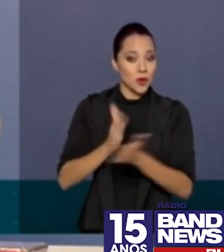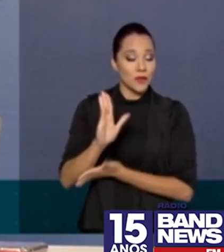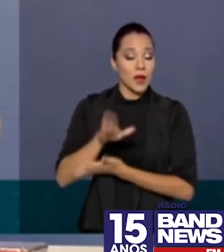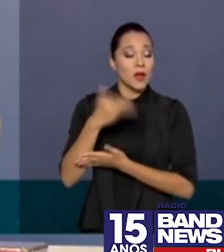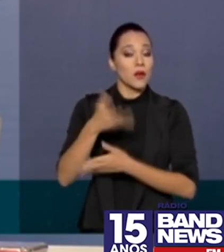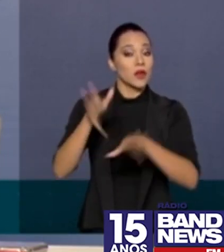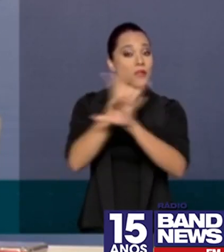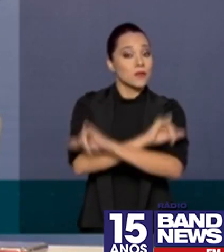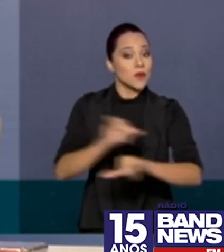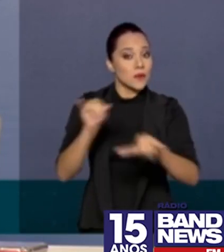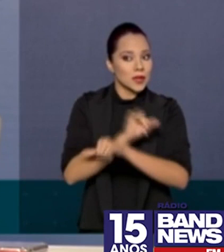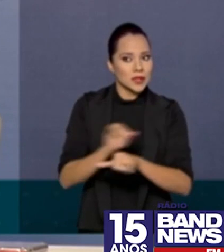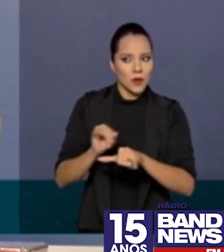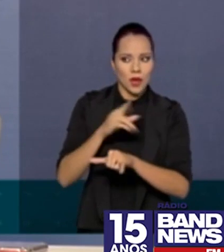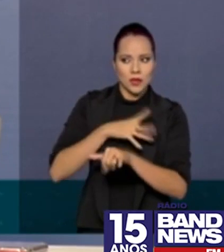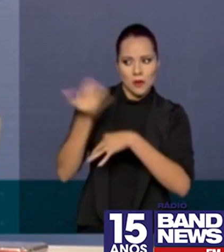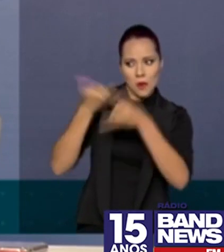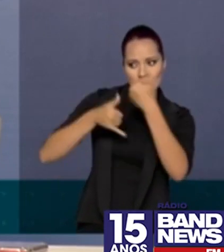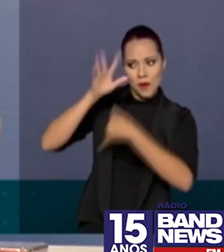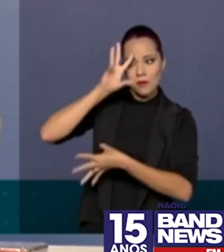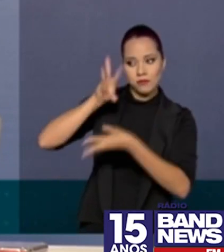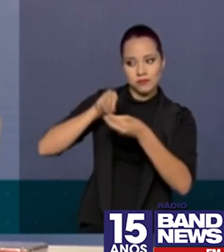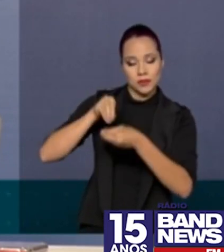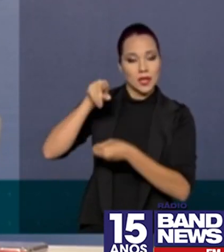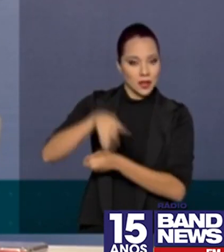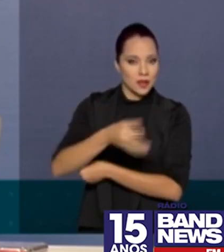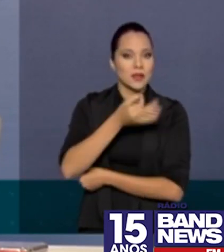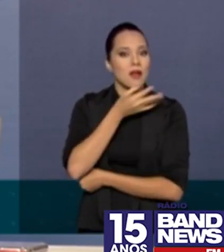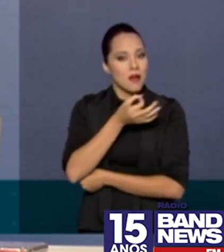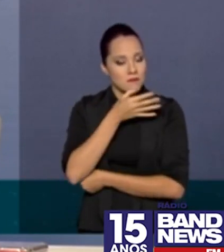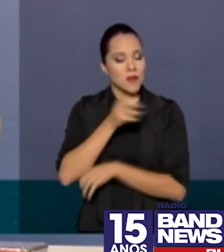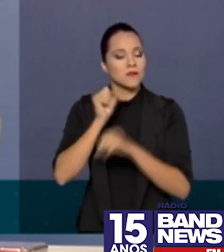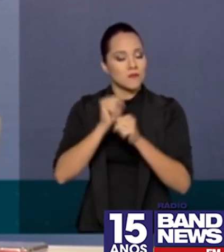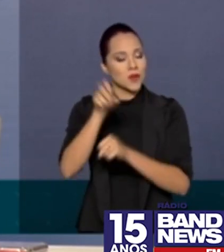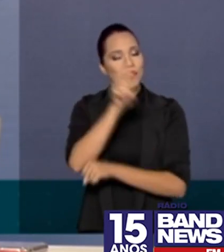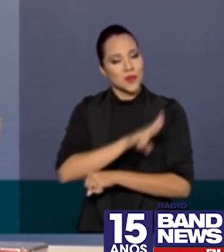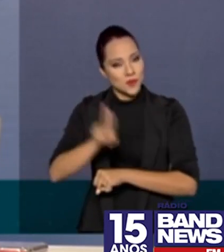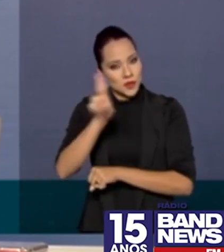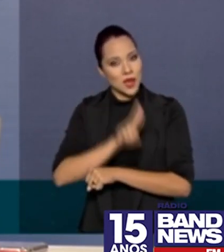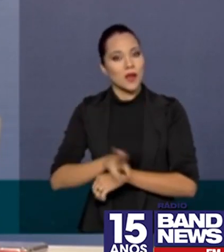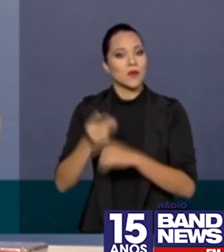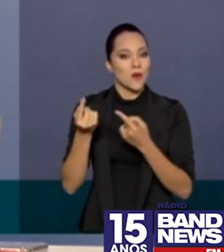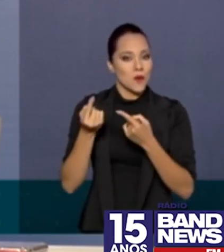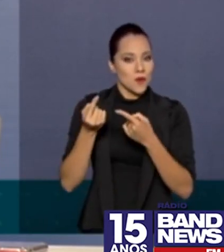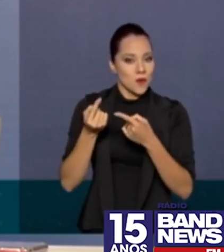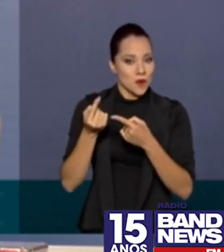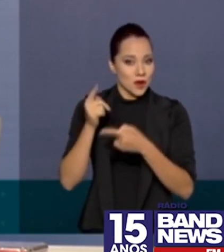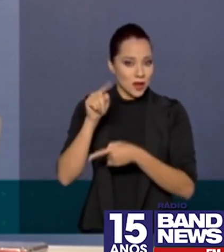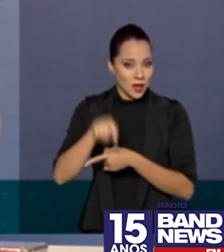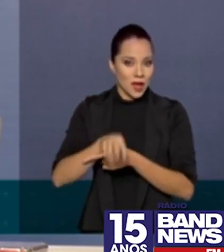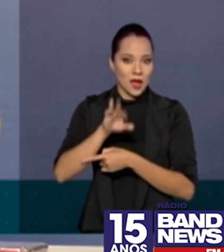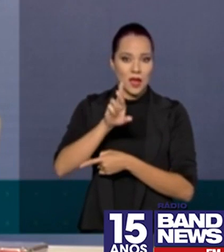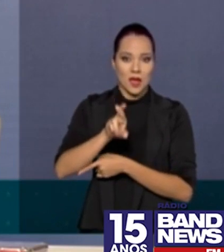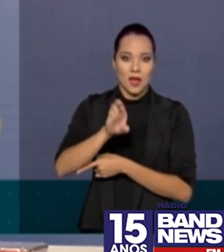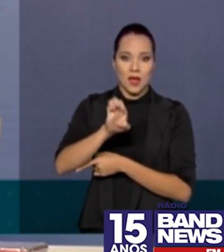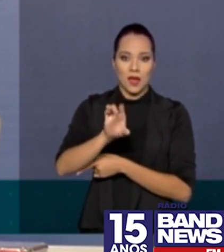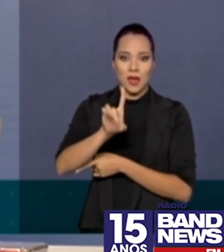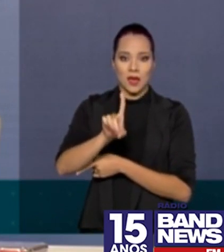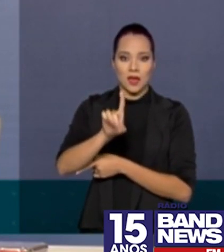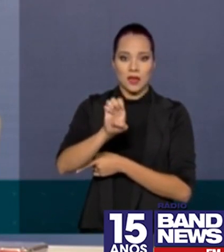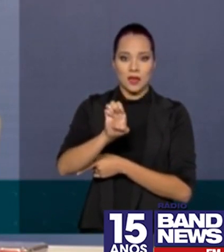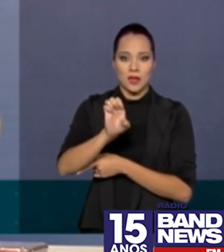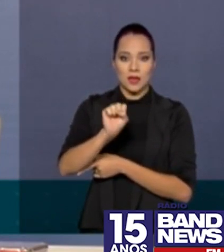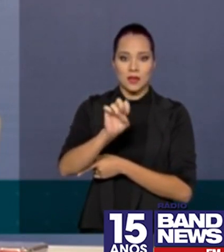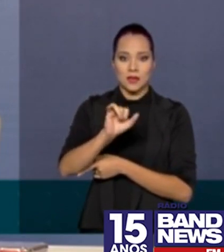dados que levaram a gente a concluir que esse medicamento poderia ser utilizado, que é o reindesivir da empresa